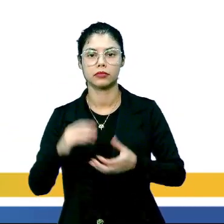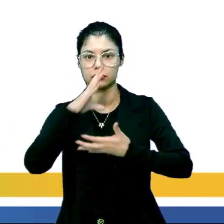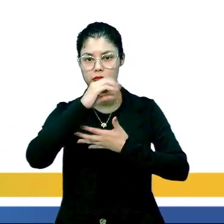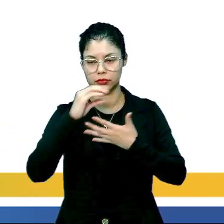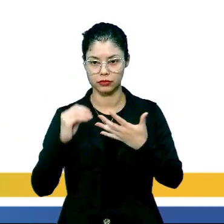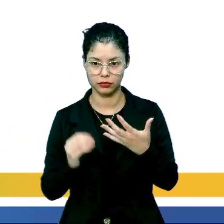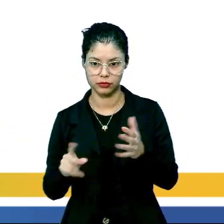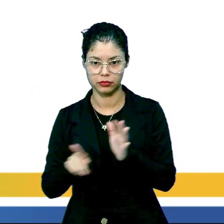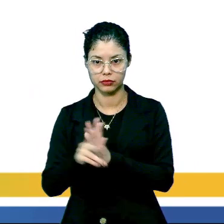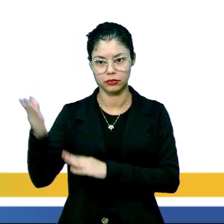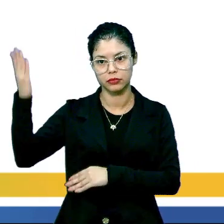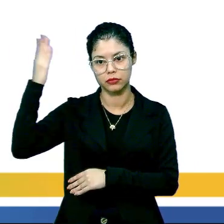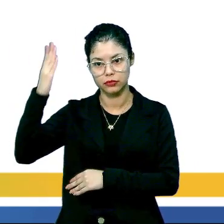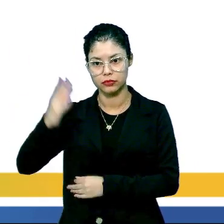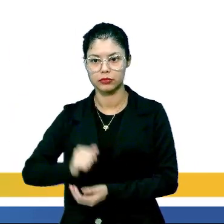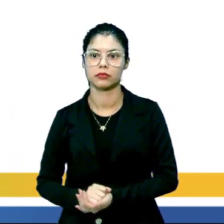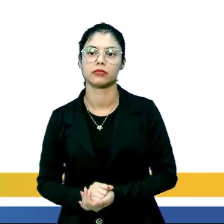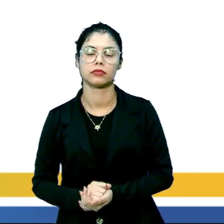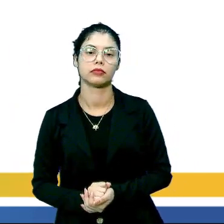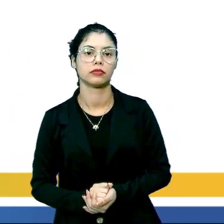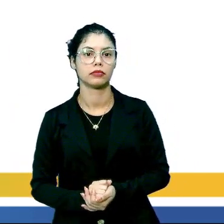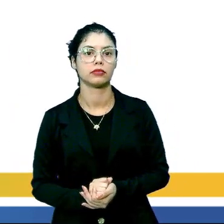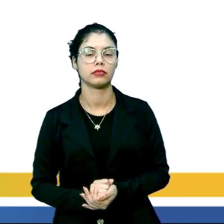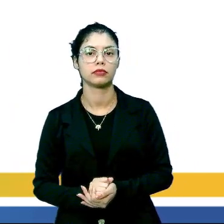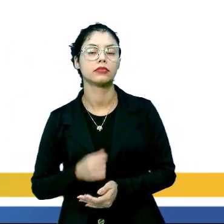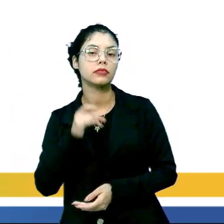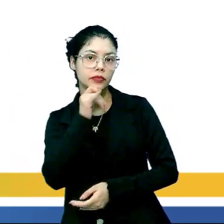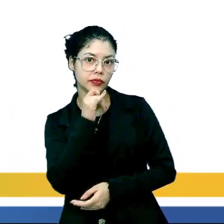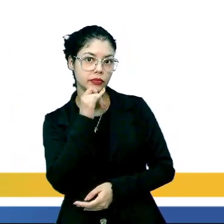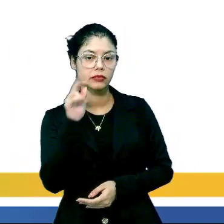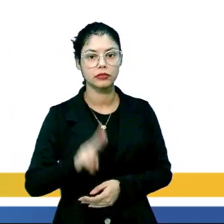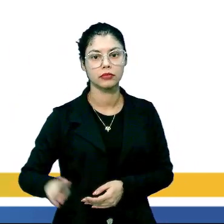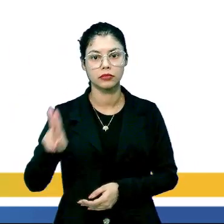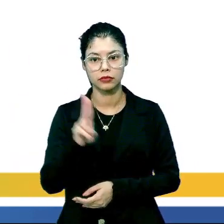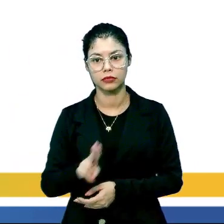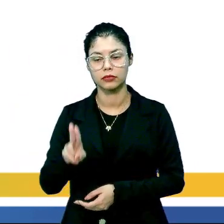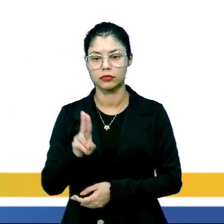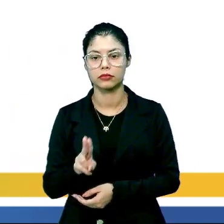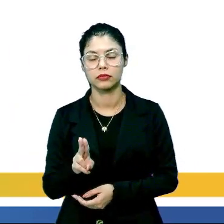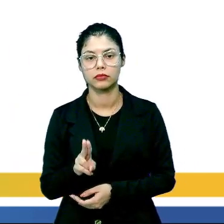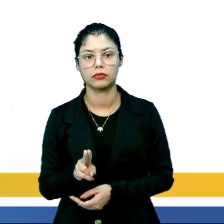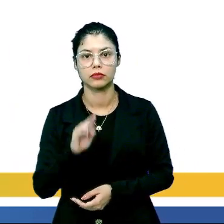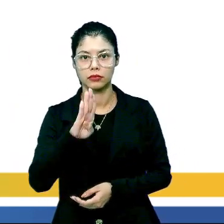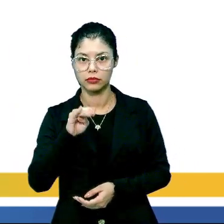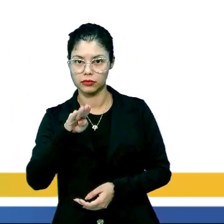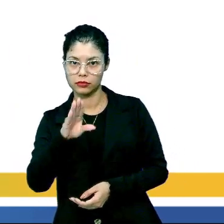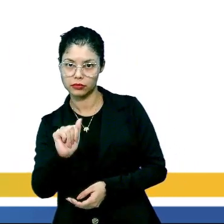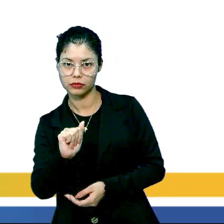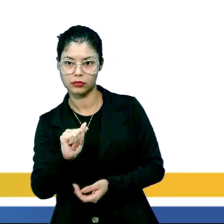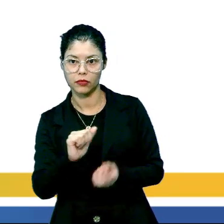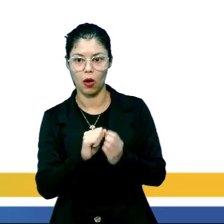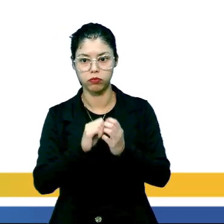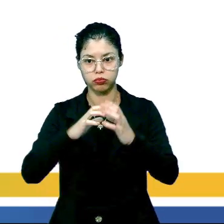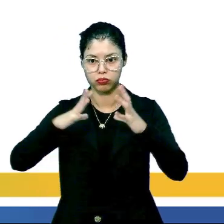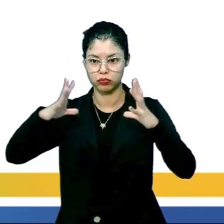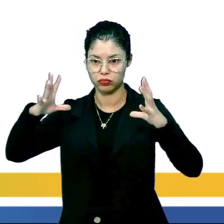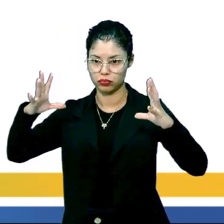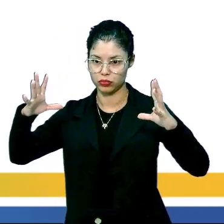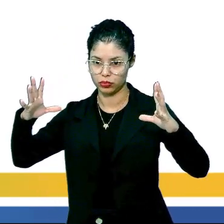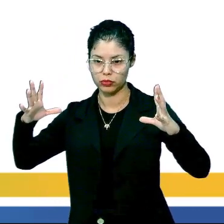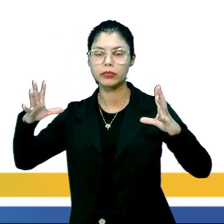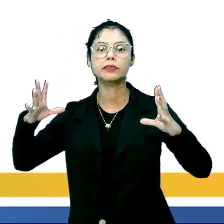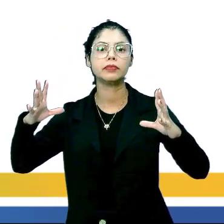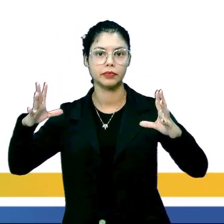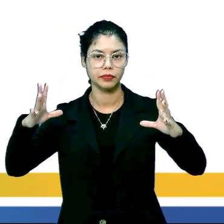Tudo bem? A fissão nuclear, ela é usada, por exemplo, nas bombas atômicas. Então, uma bomba atômica é uma bomba de fissão